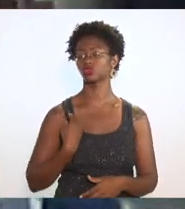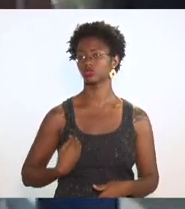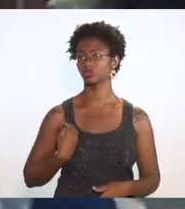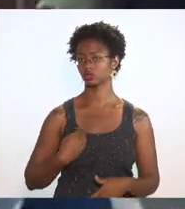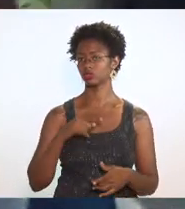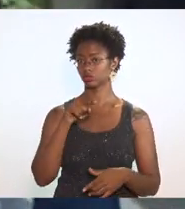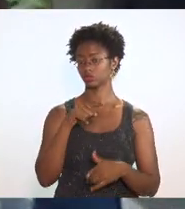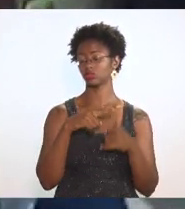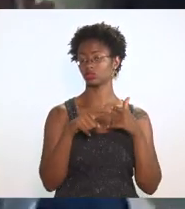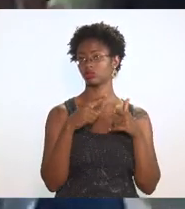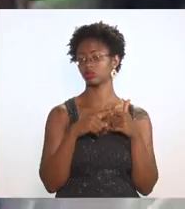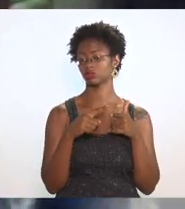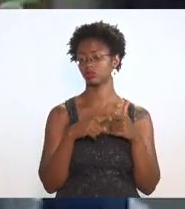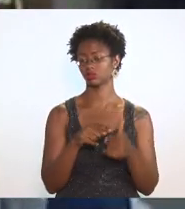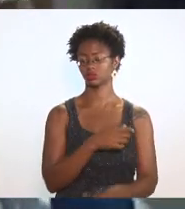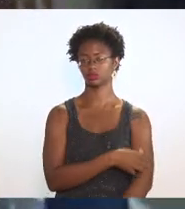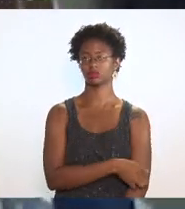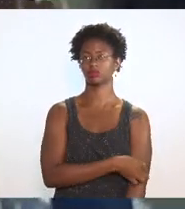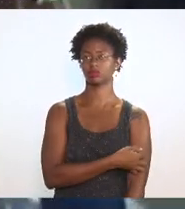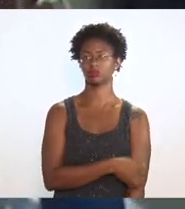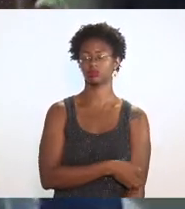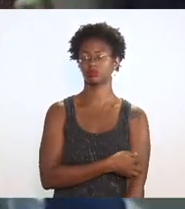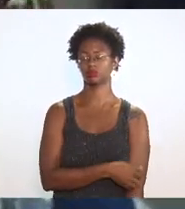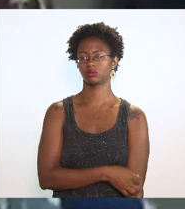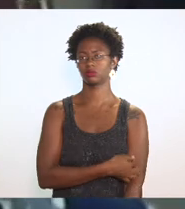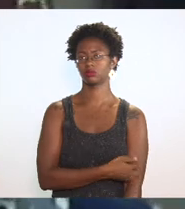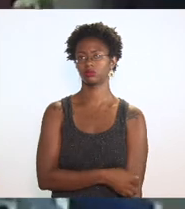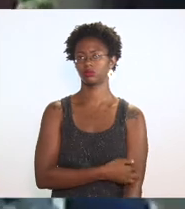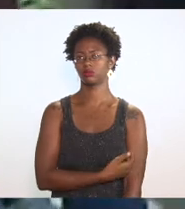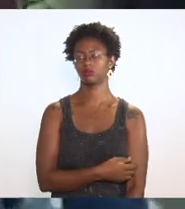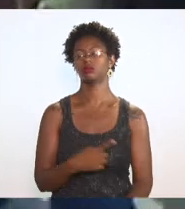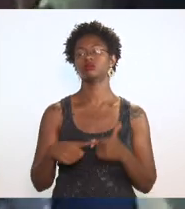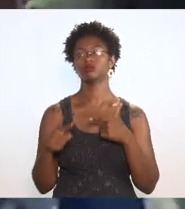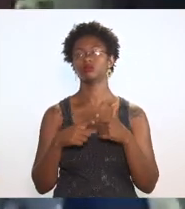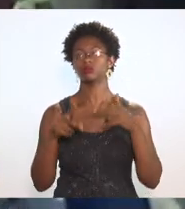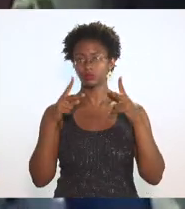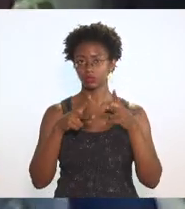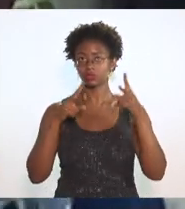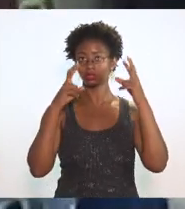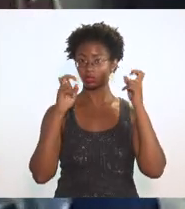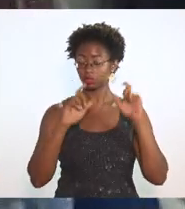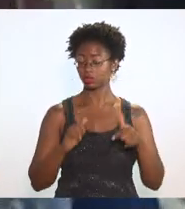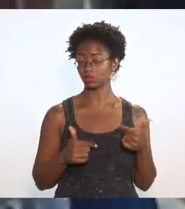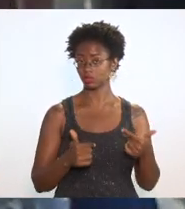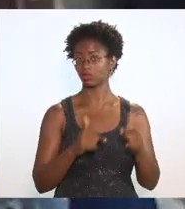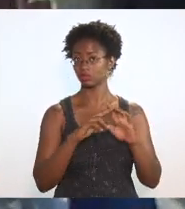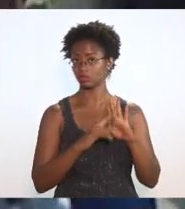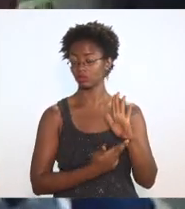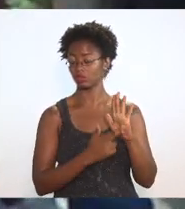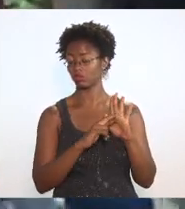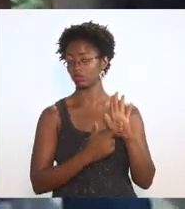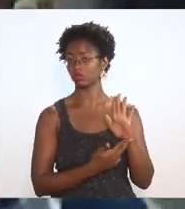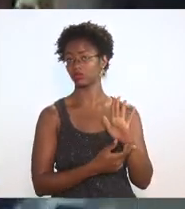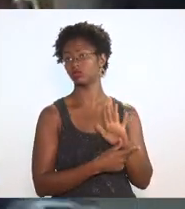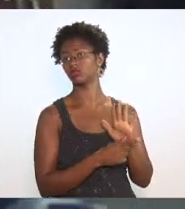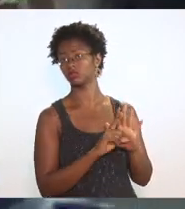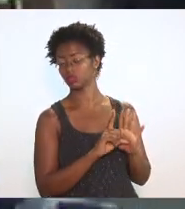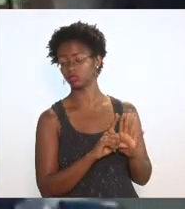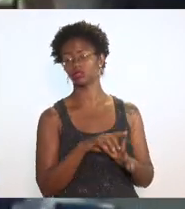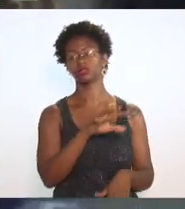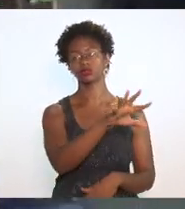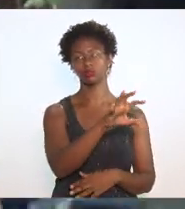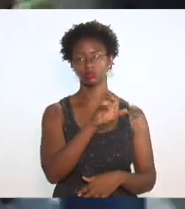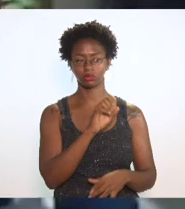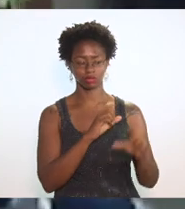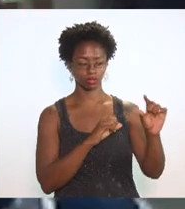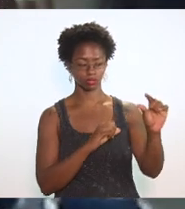problema que foi detectado em outros atos normativos é você pegar um pedaço